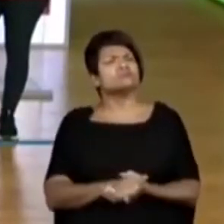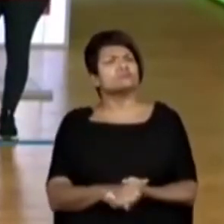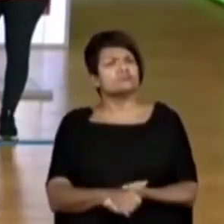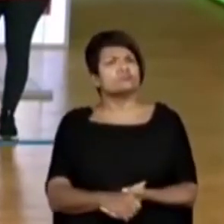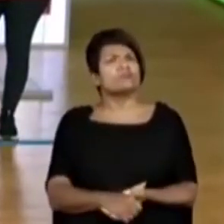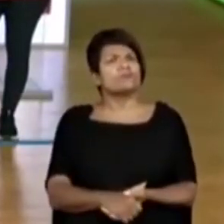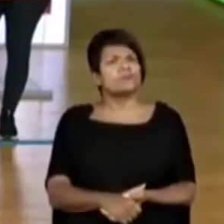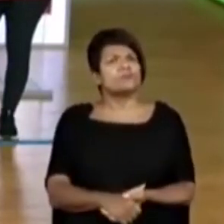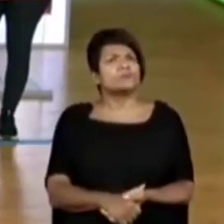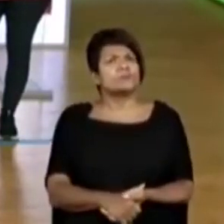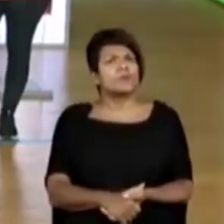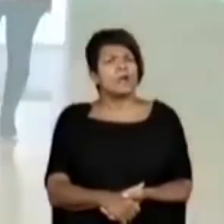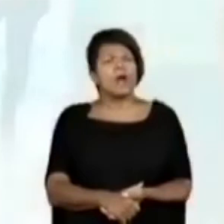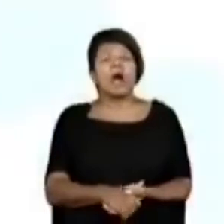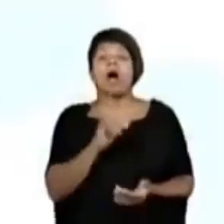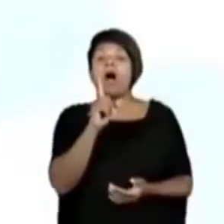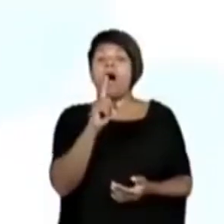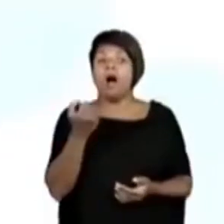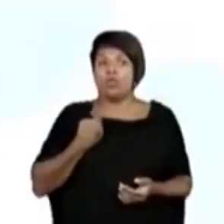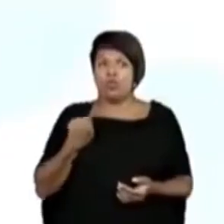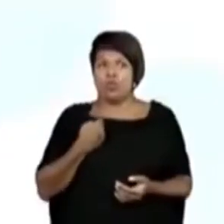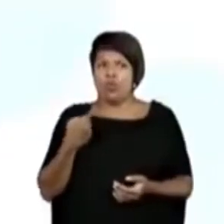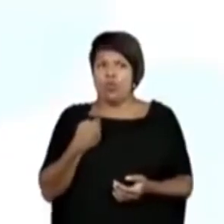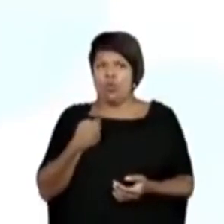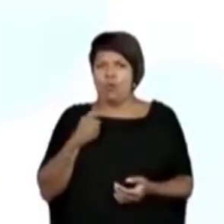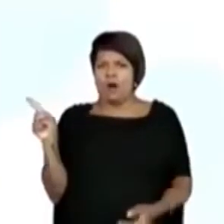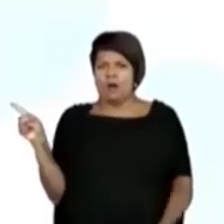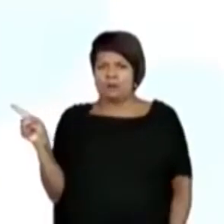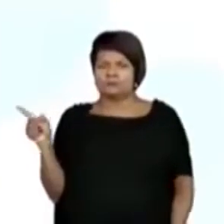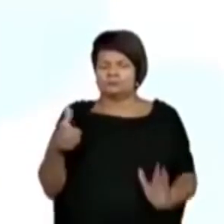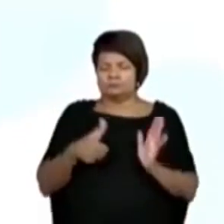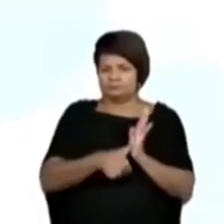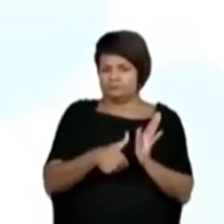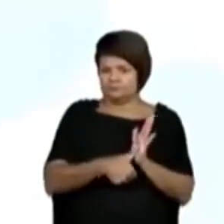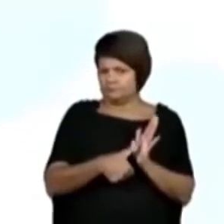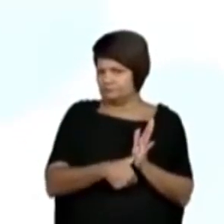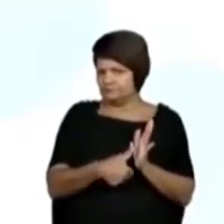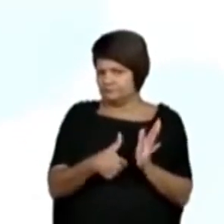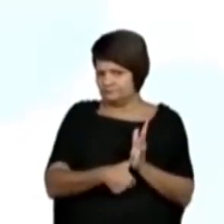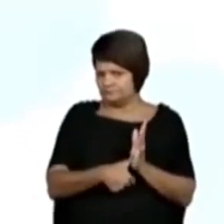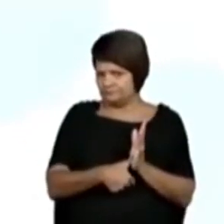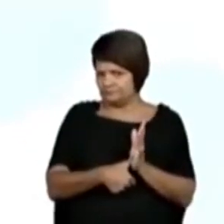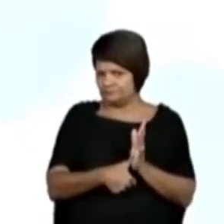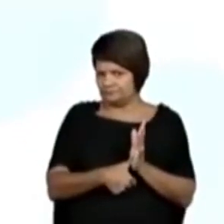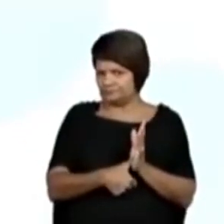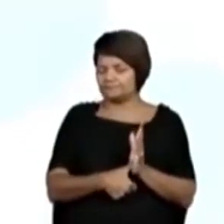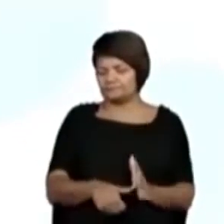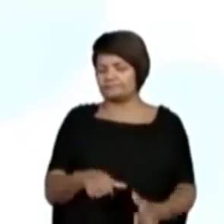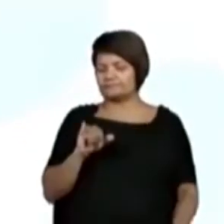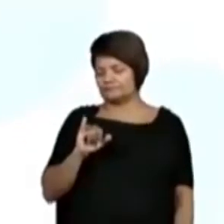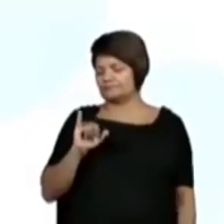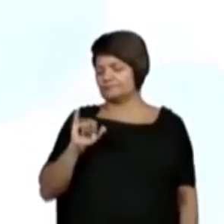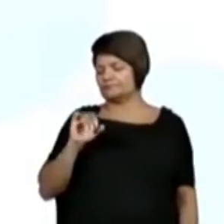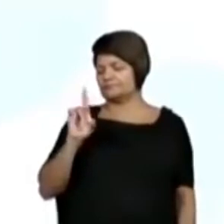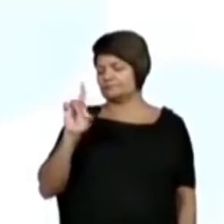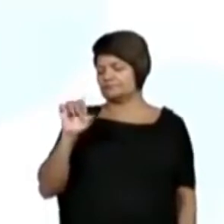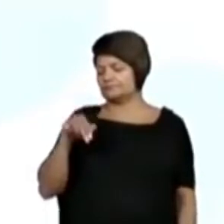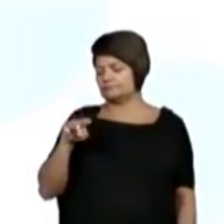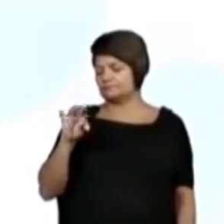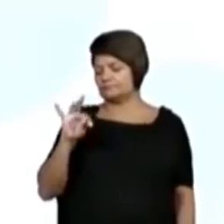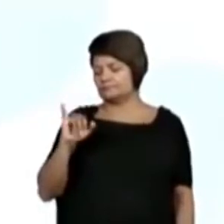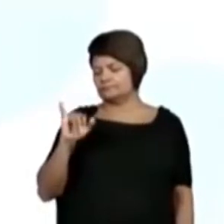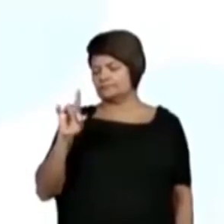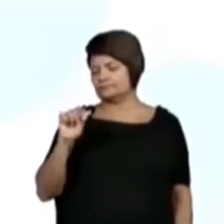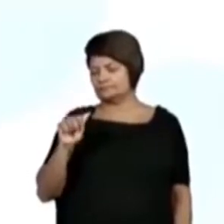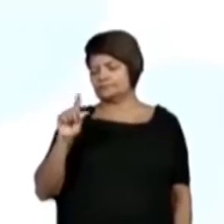essa parte aqui. Esse número de identificação, que a gente utiliza muito. Vocês sabem o que que tá